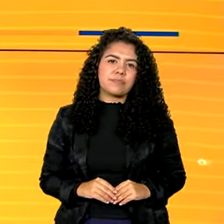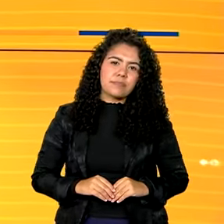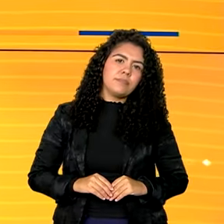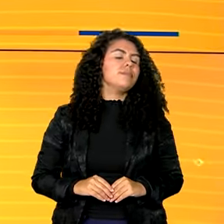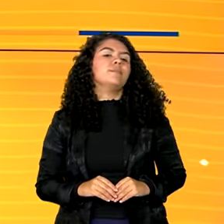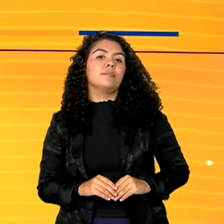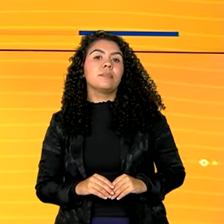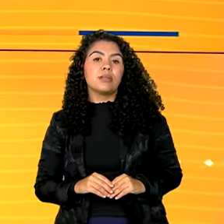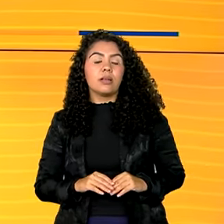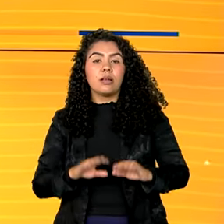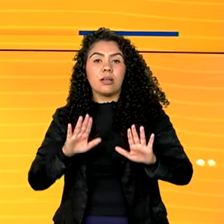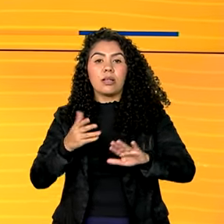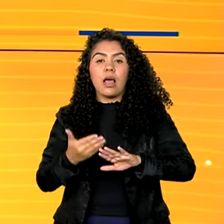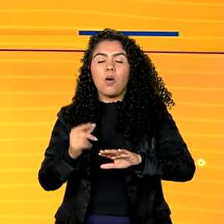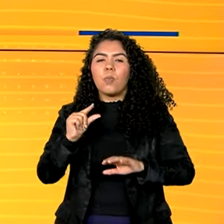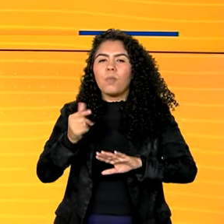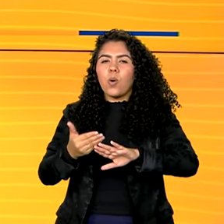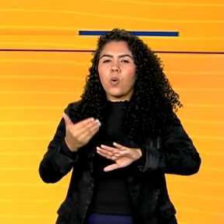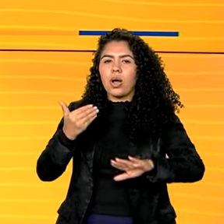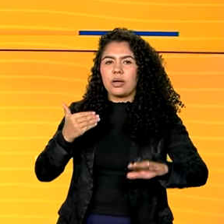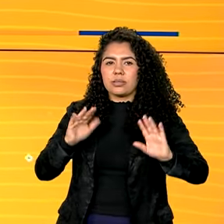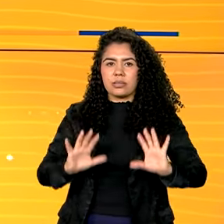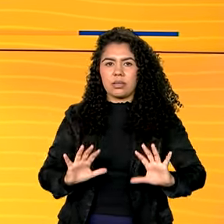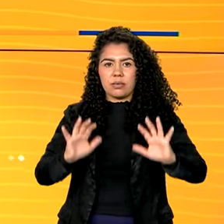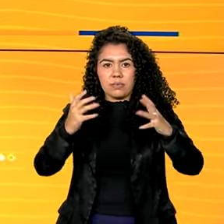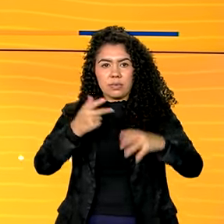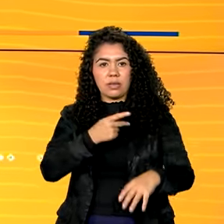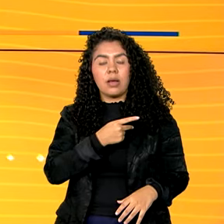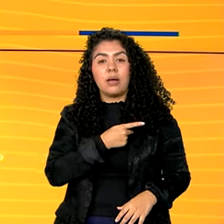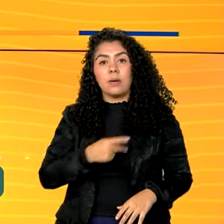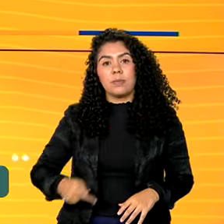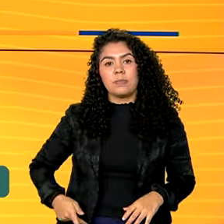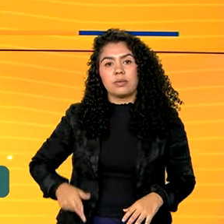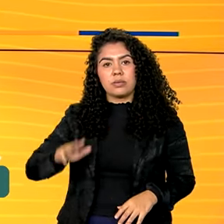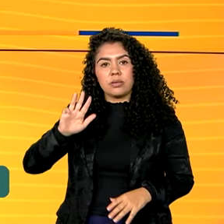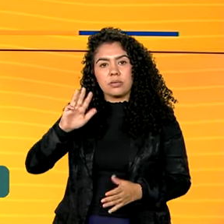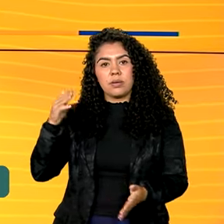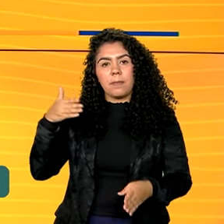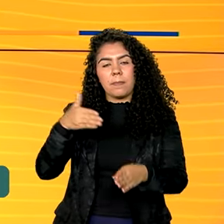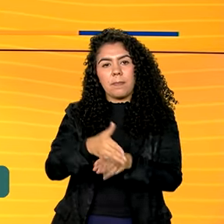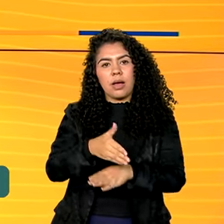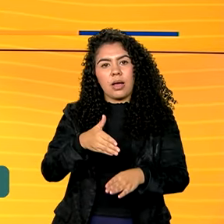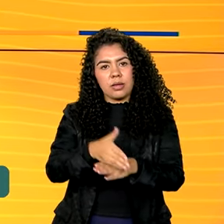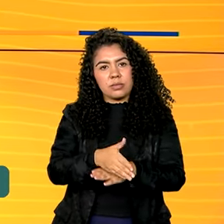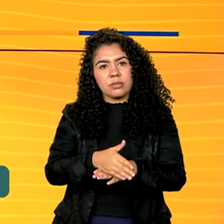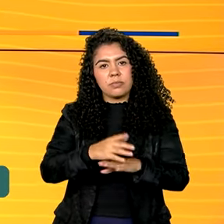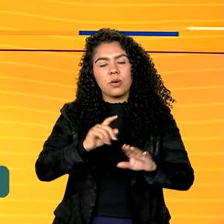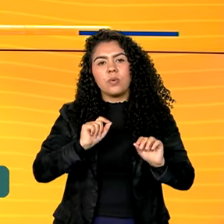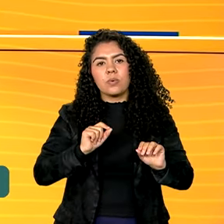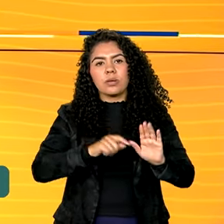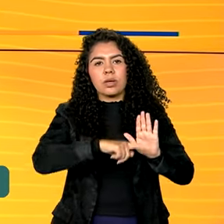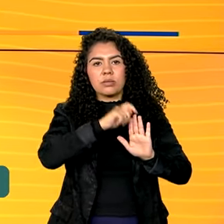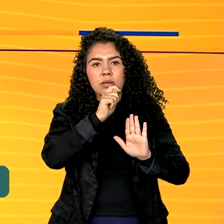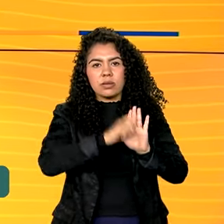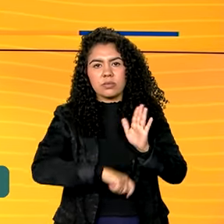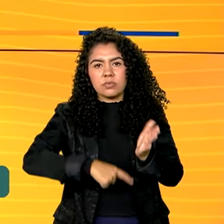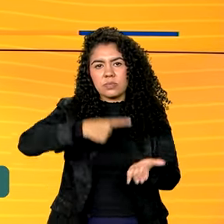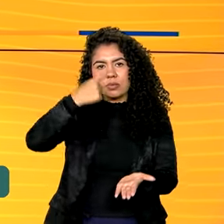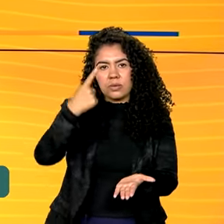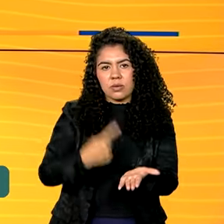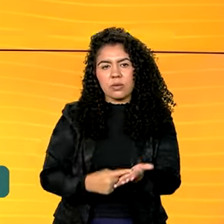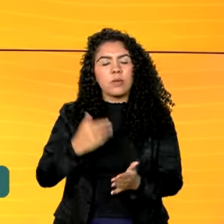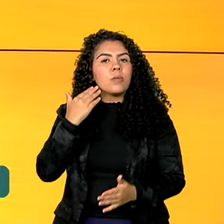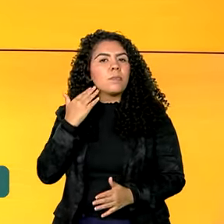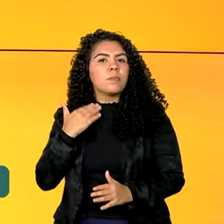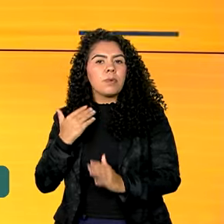E pouco antes da cerimônia de posse da presidente da Petrobras, Lula participou da assinatura de um convênio entre o